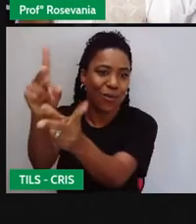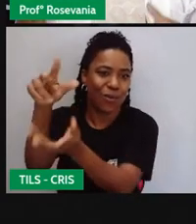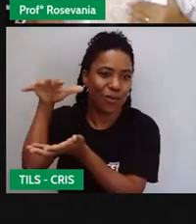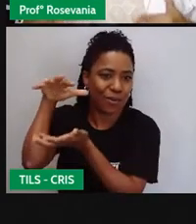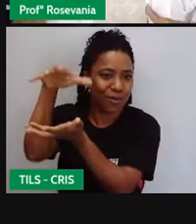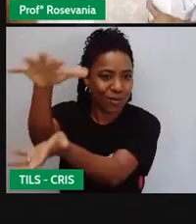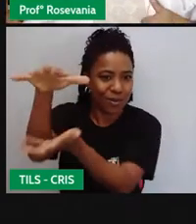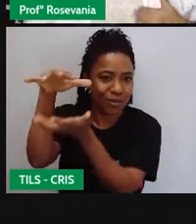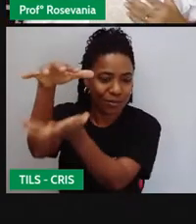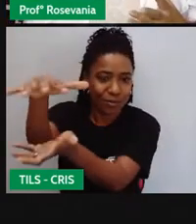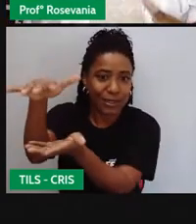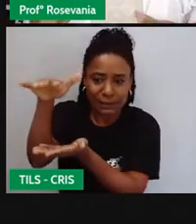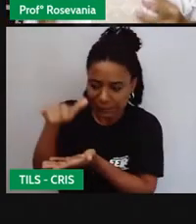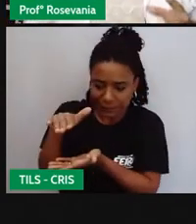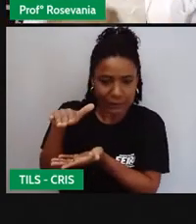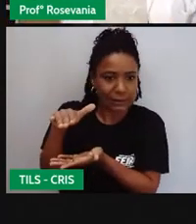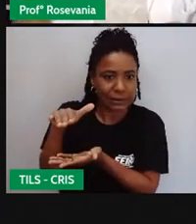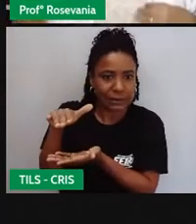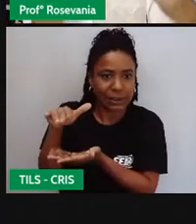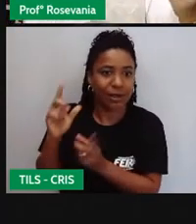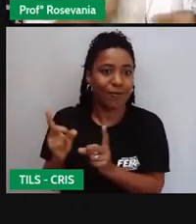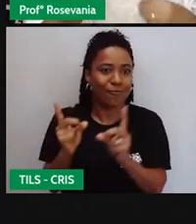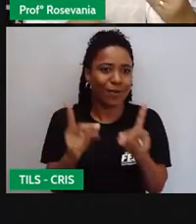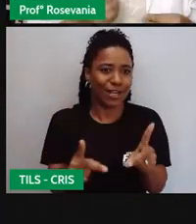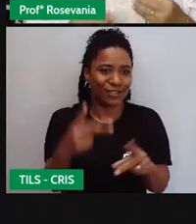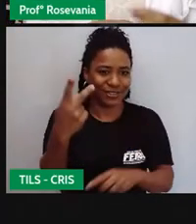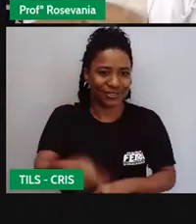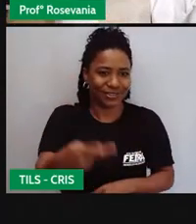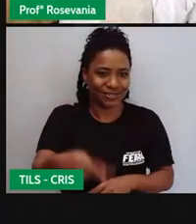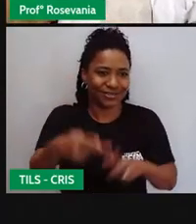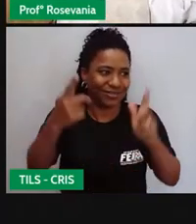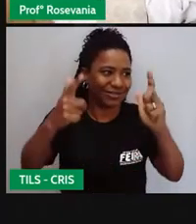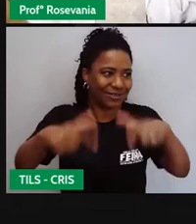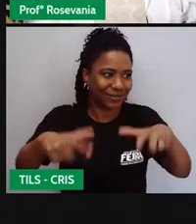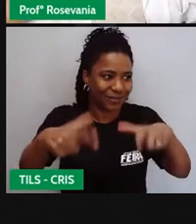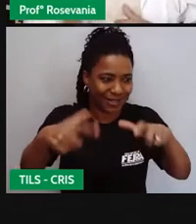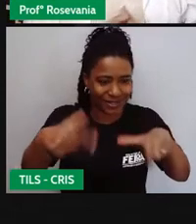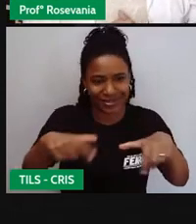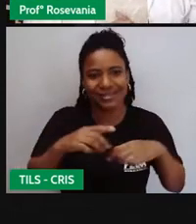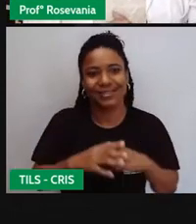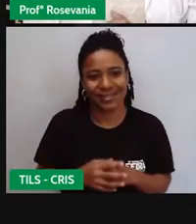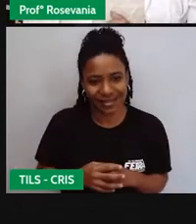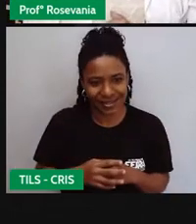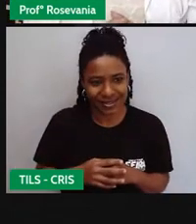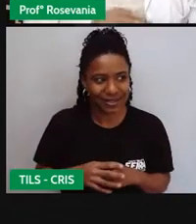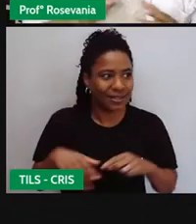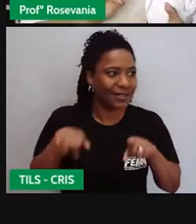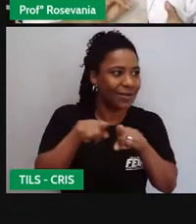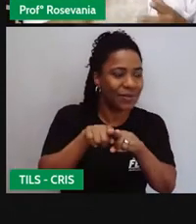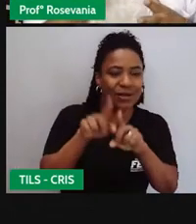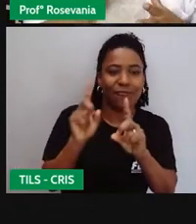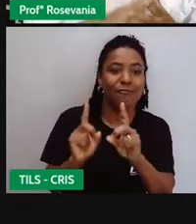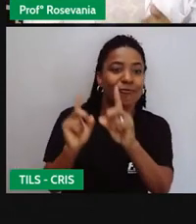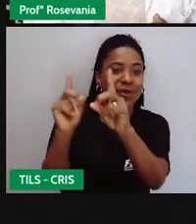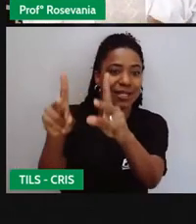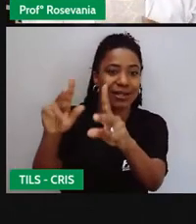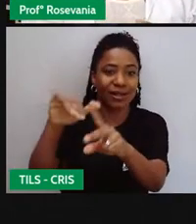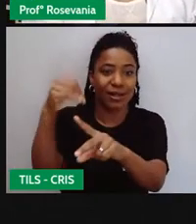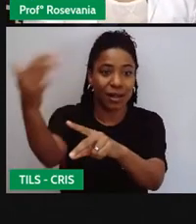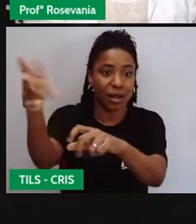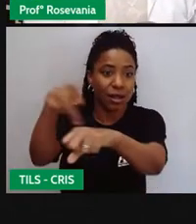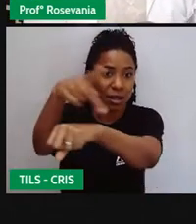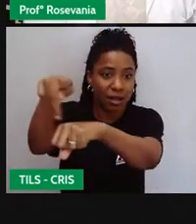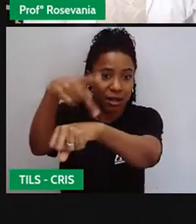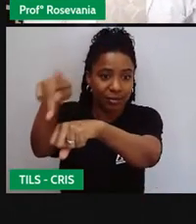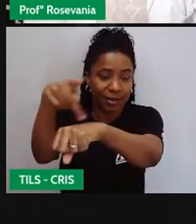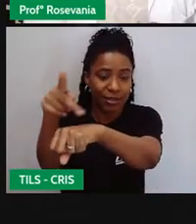interno. Ou se eu vendia para o mercado interno, essa produção se especializando, comecei também a vender para o mercado externo. Então, as duas possibilidades